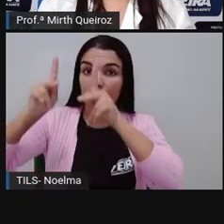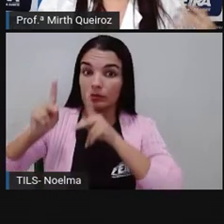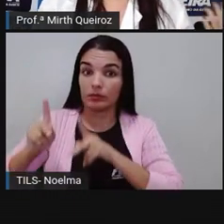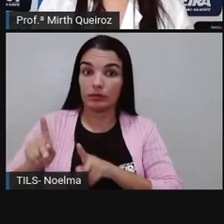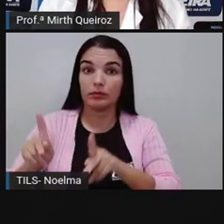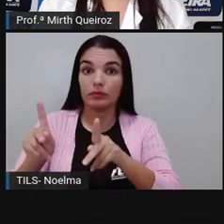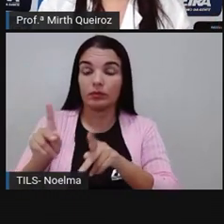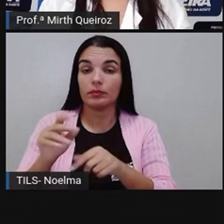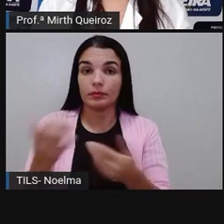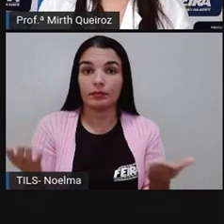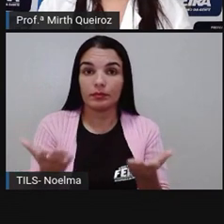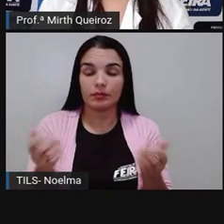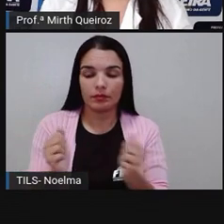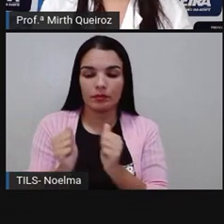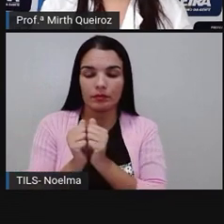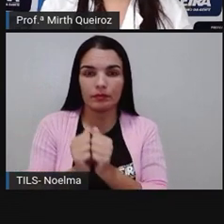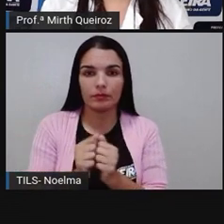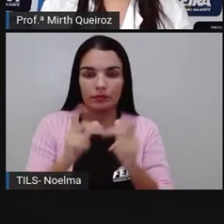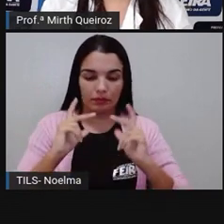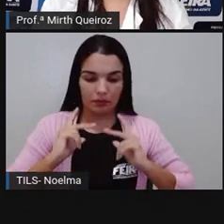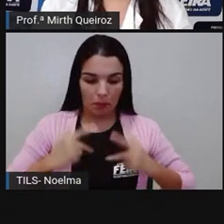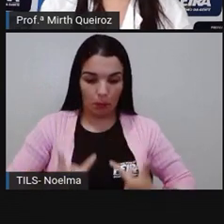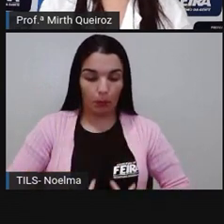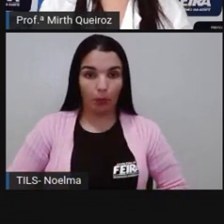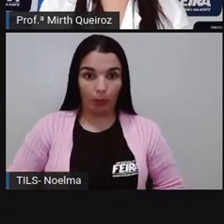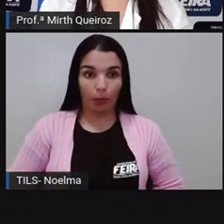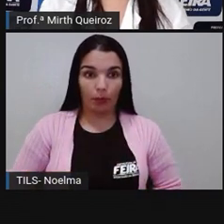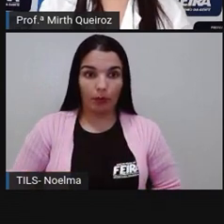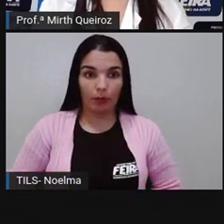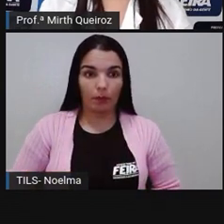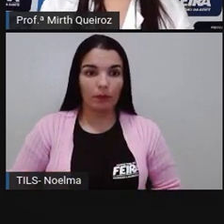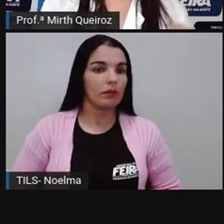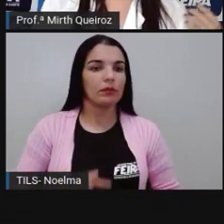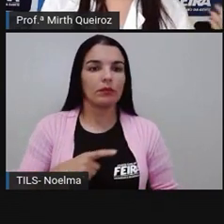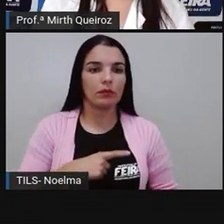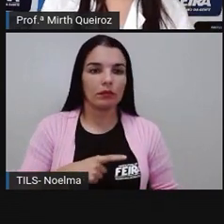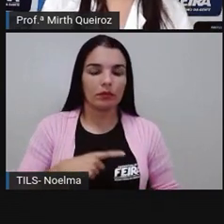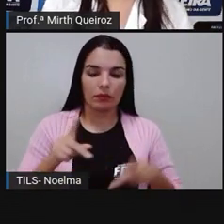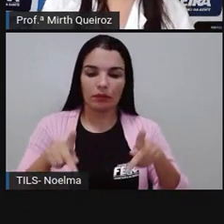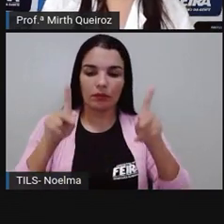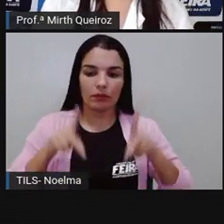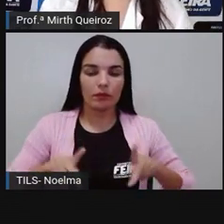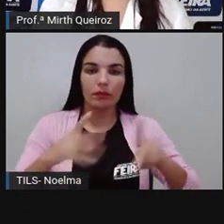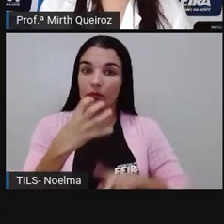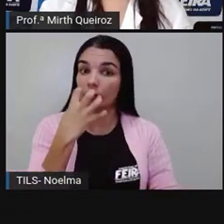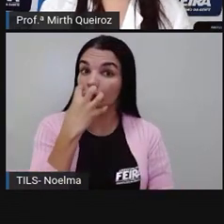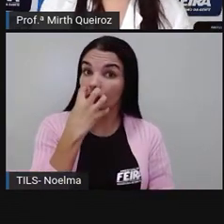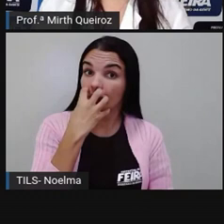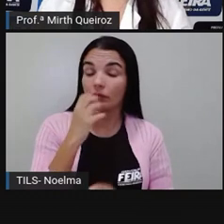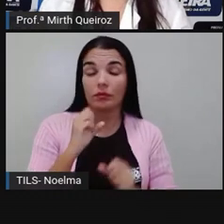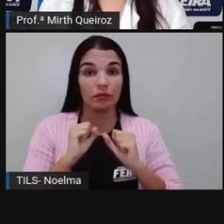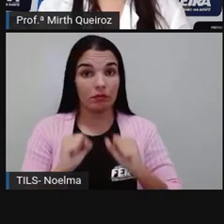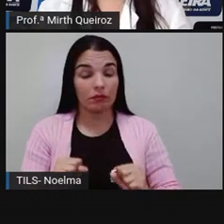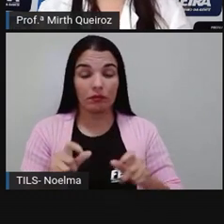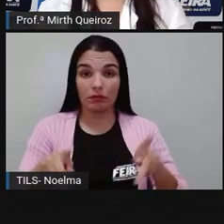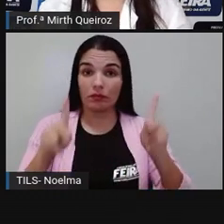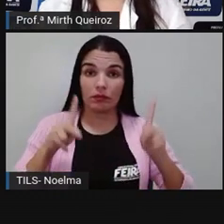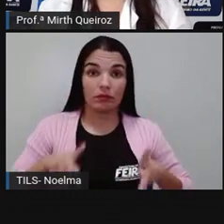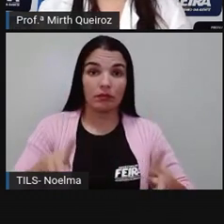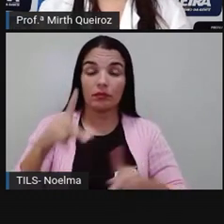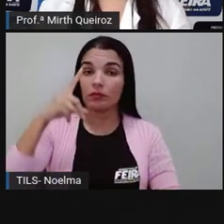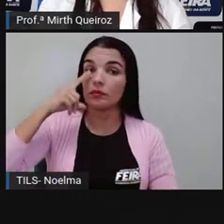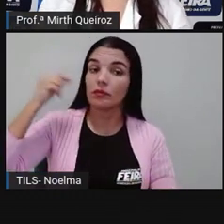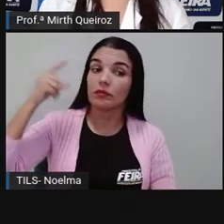nós temos aqui uma população de humanos, por exemplo. Nós podemos ter uma população de cachorro. A gente pode ter uma população de